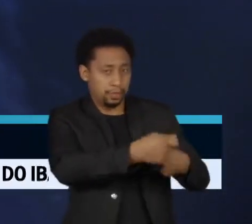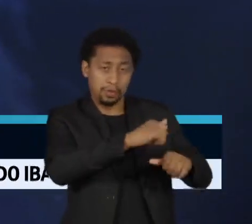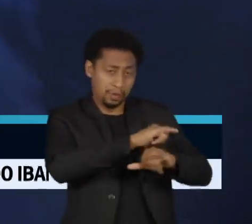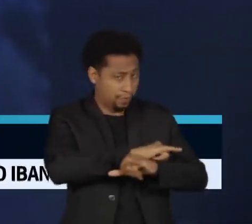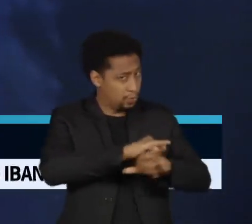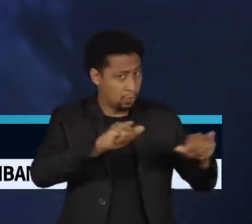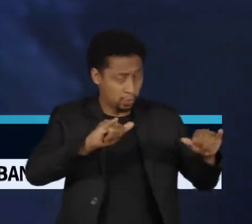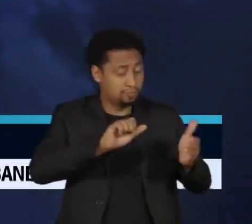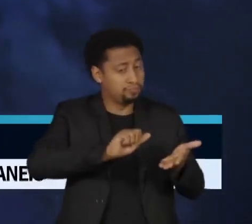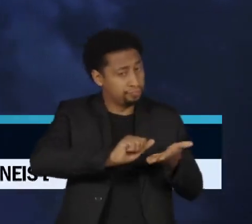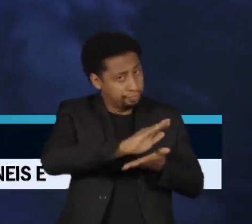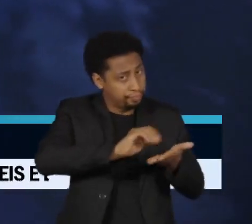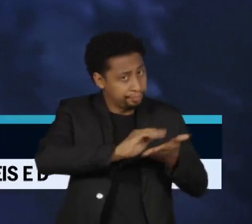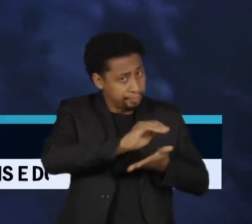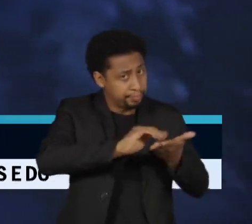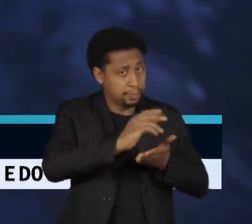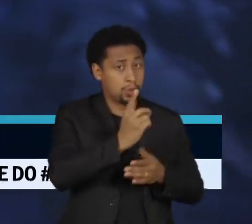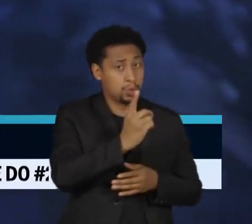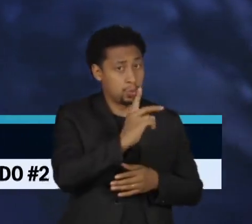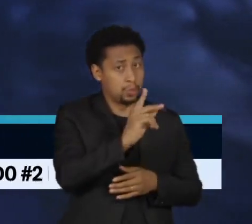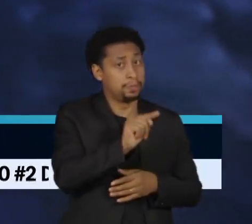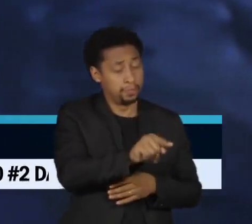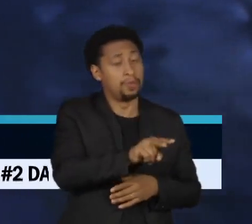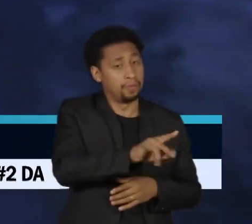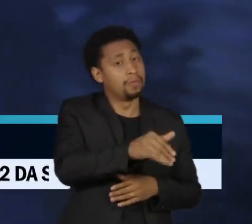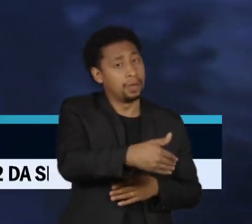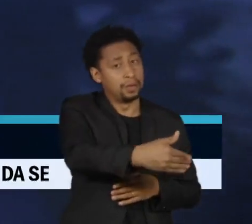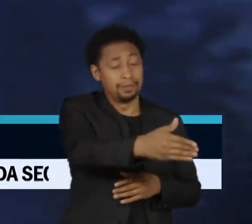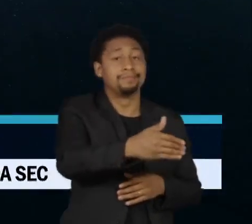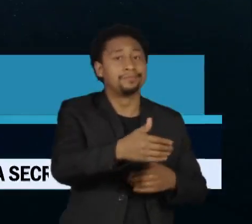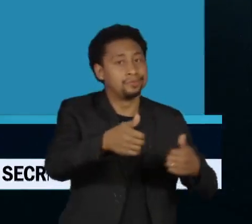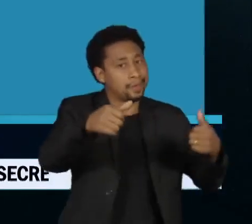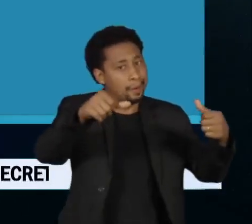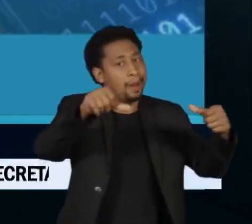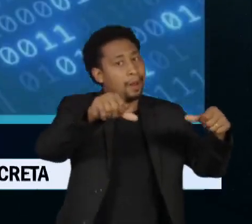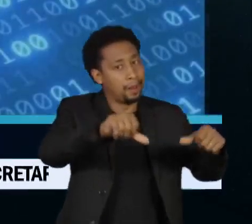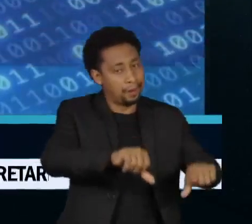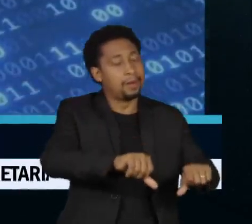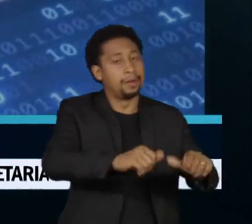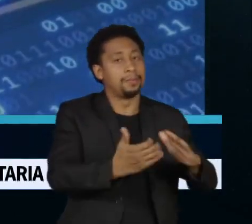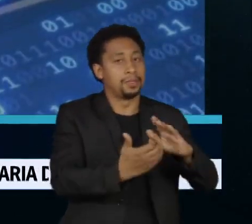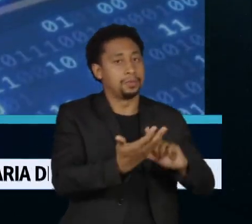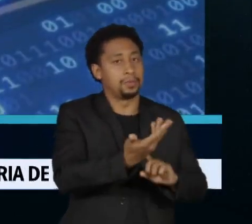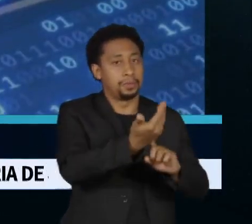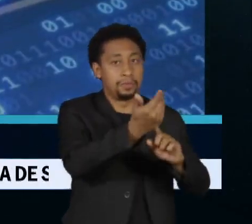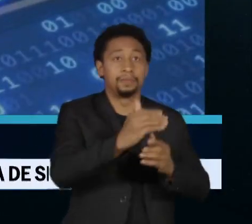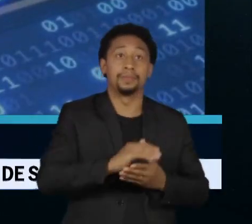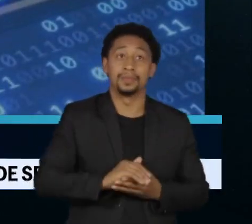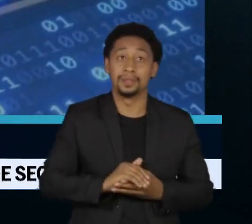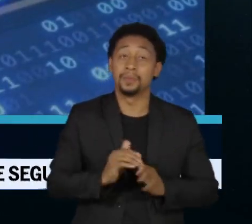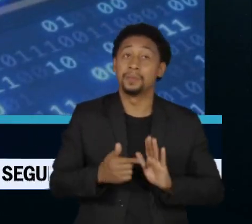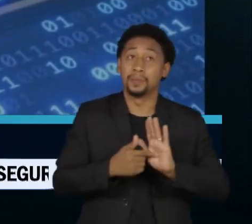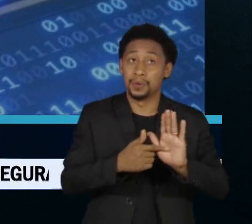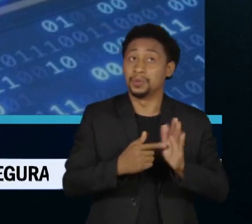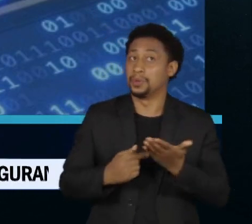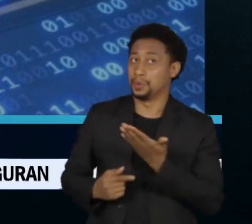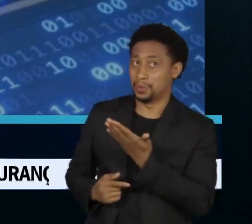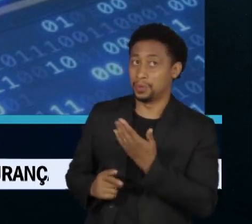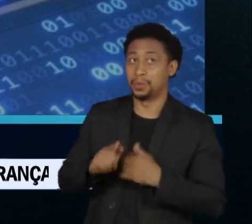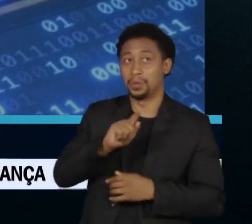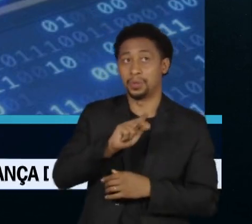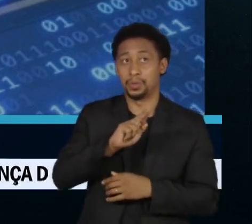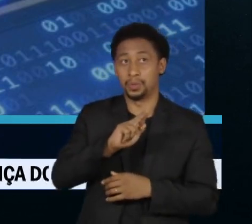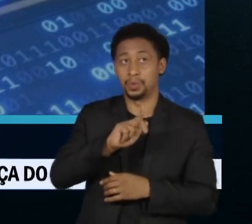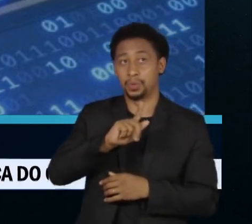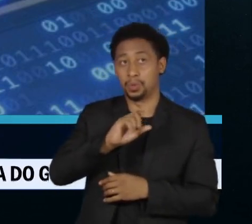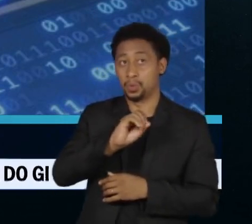É mais um corte em massa entre as companhias de alta tecnologia. O nome é um trocadilho com a palavra Google, o número 1